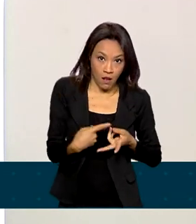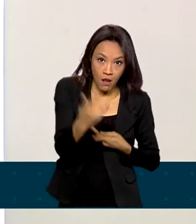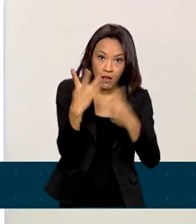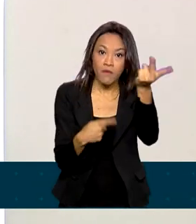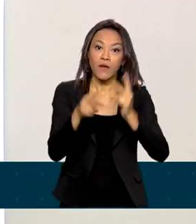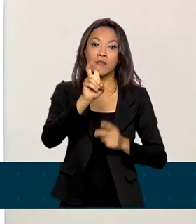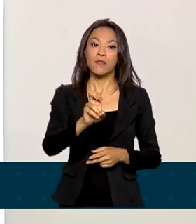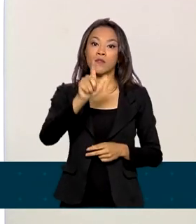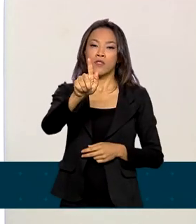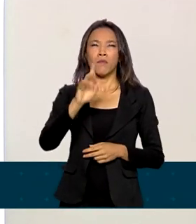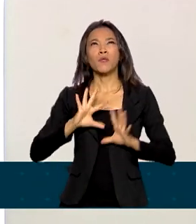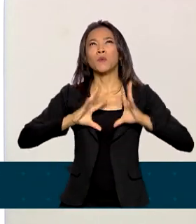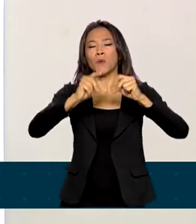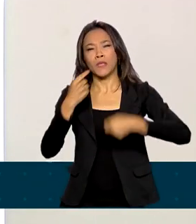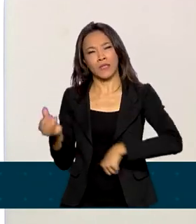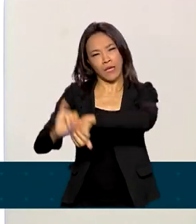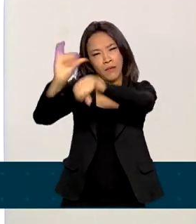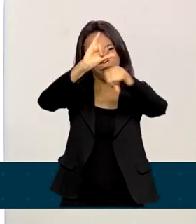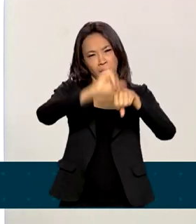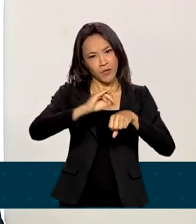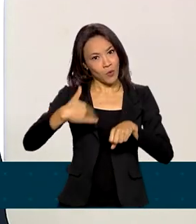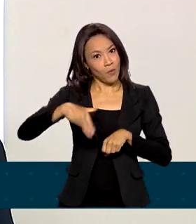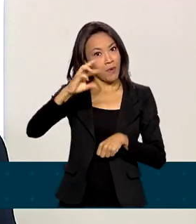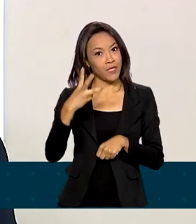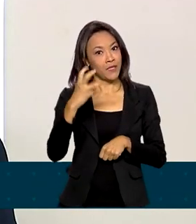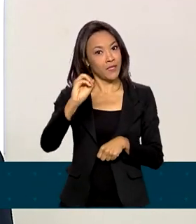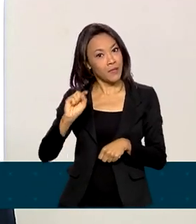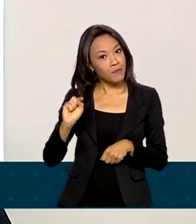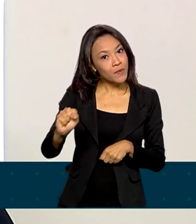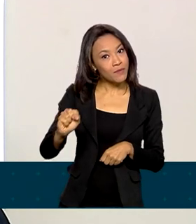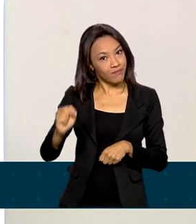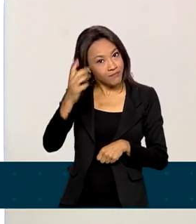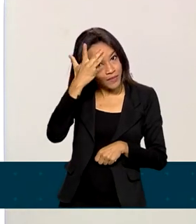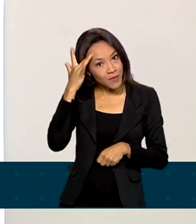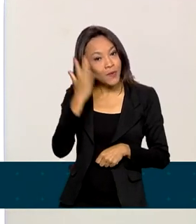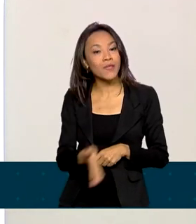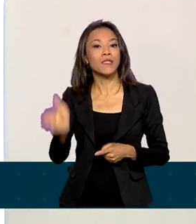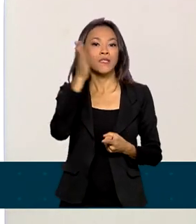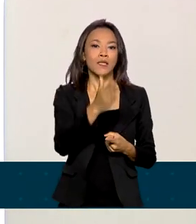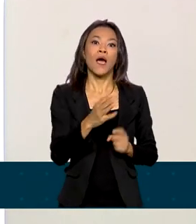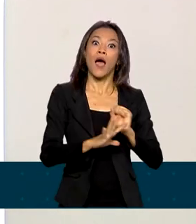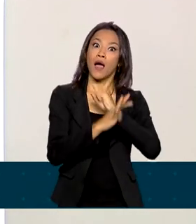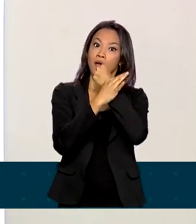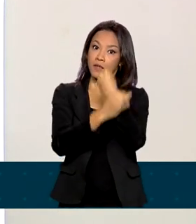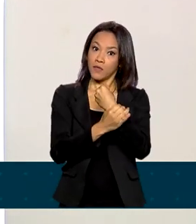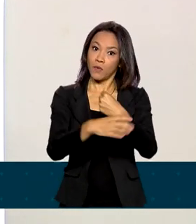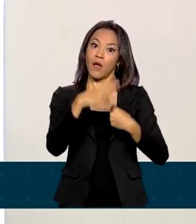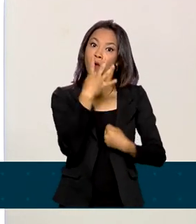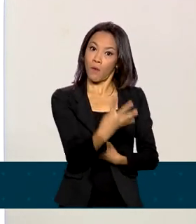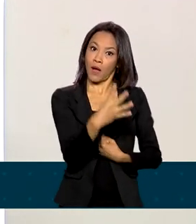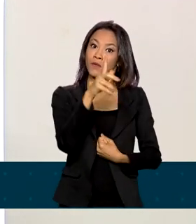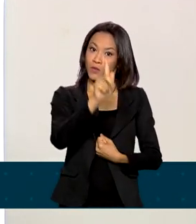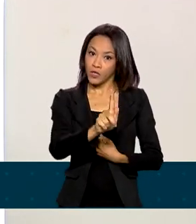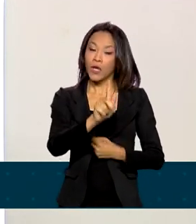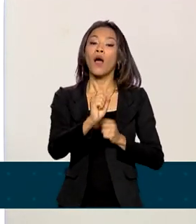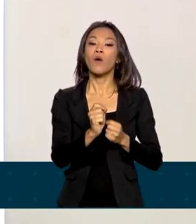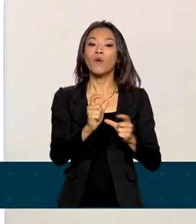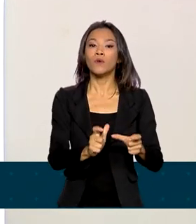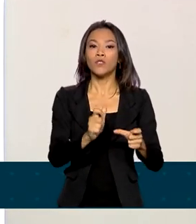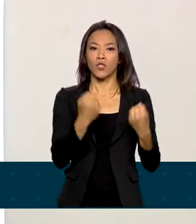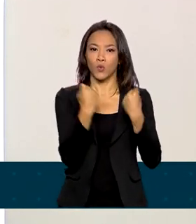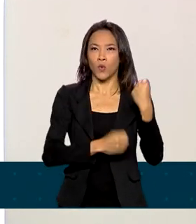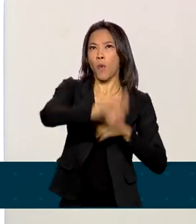para todas as capitais com mais de 30 mil habitantes, garantir pelo menos o 4G nas rodovias federais e naquelas